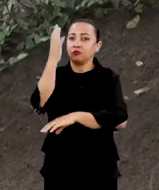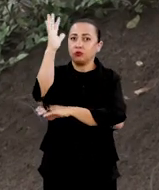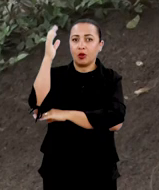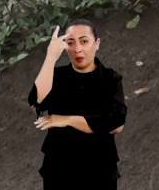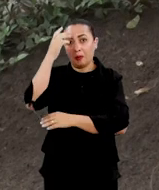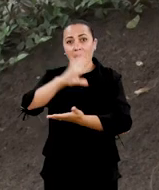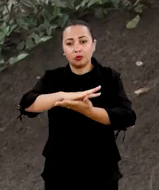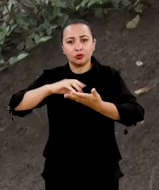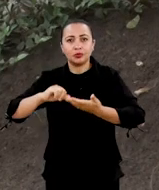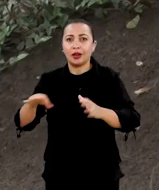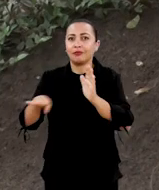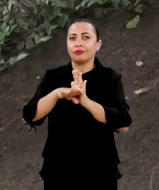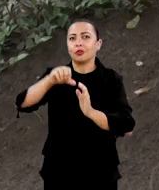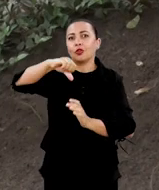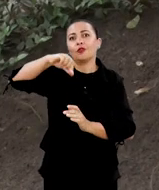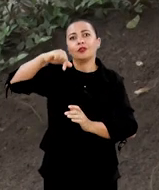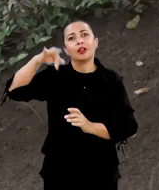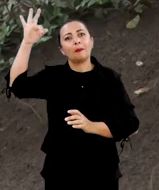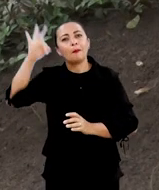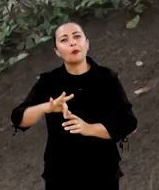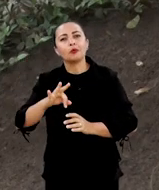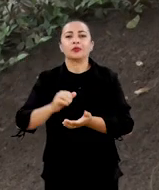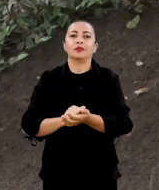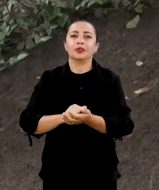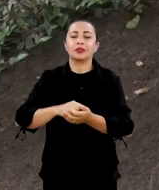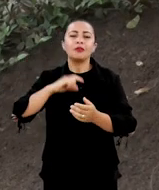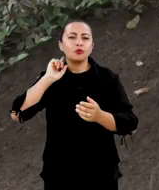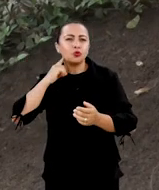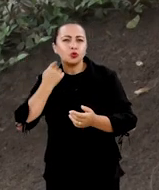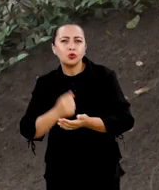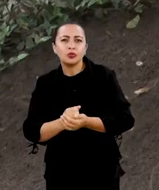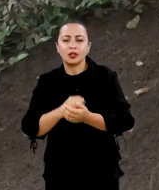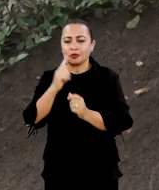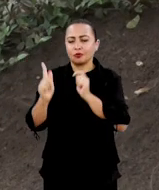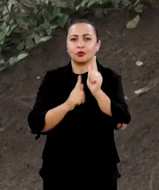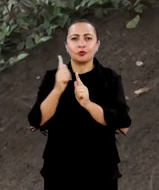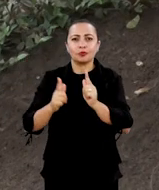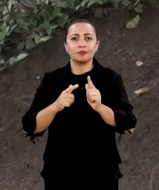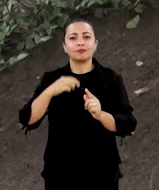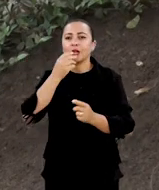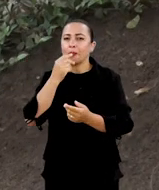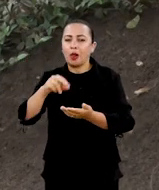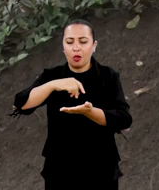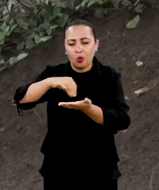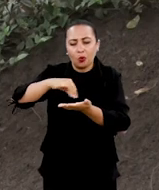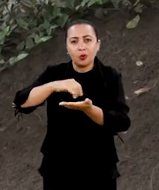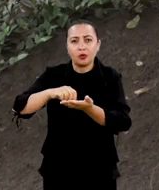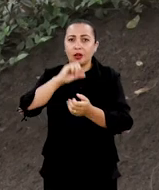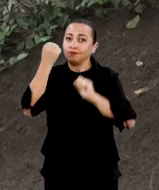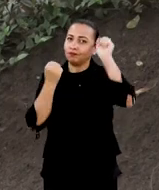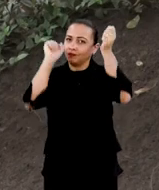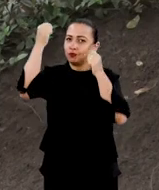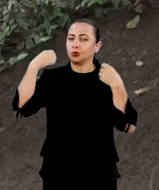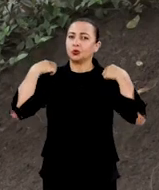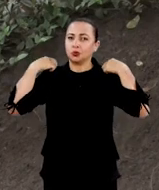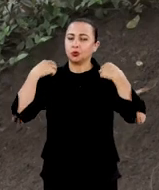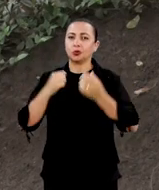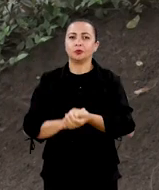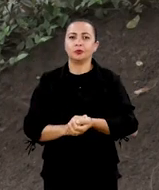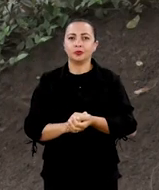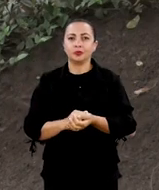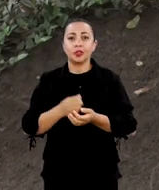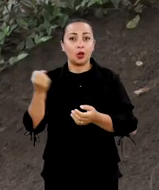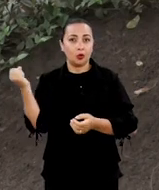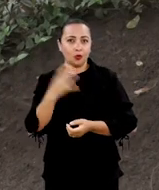para extrair até 97% das impurezas tóxicas geradas pelos corantes usados na indústria têxtil.